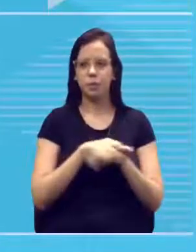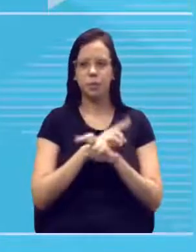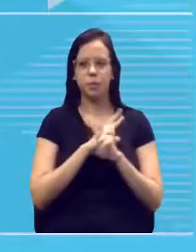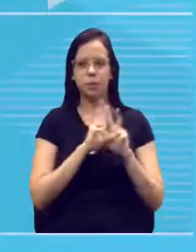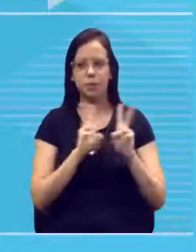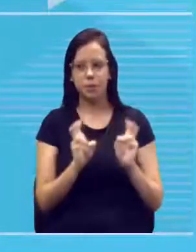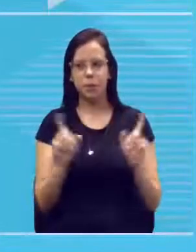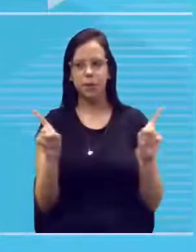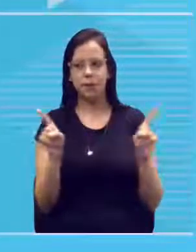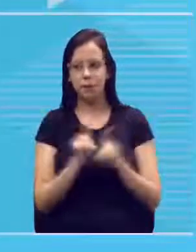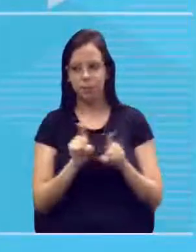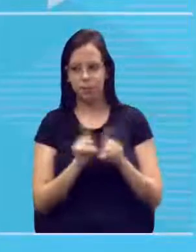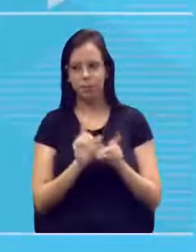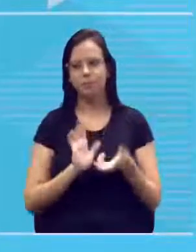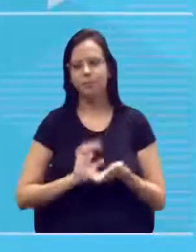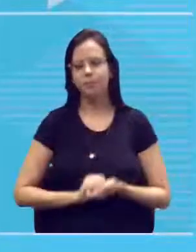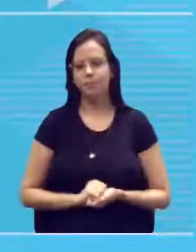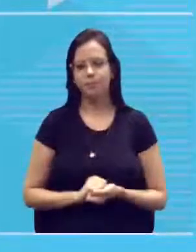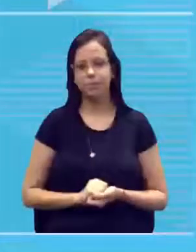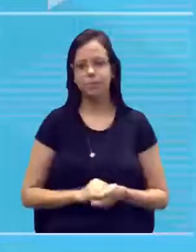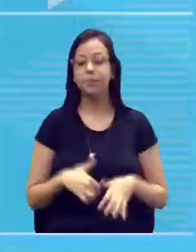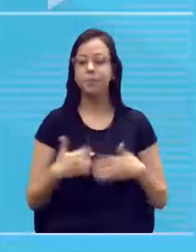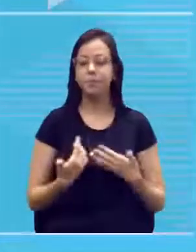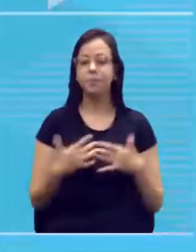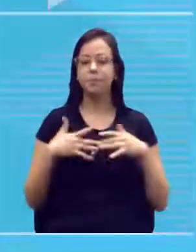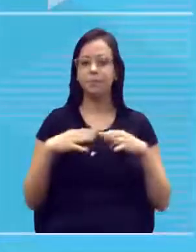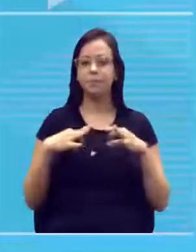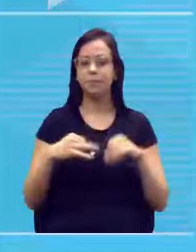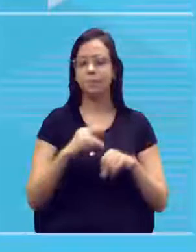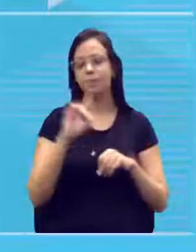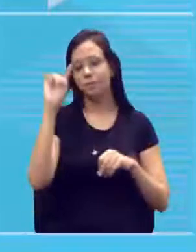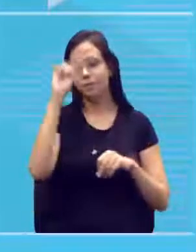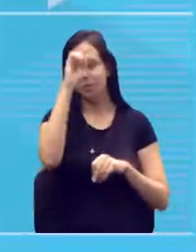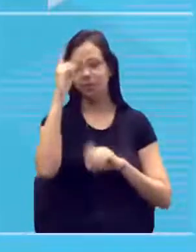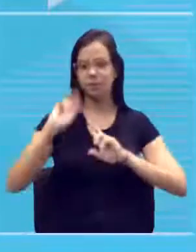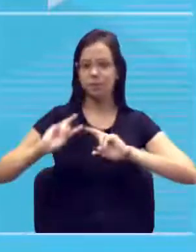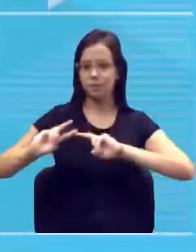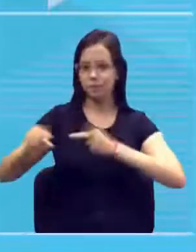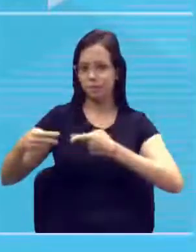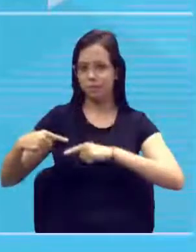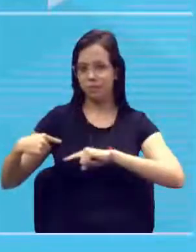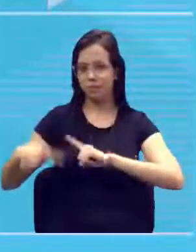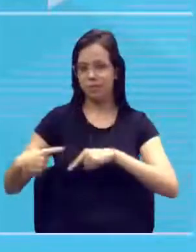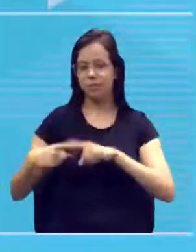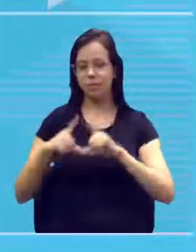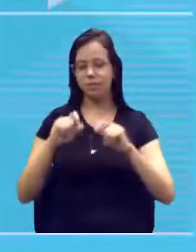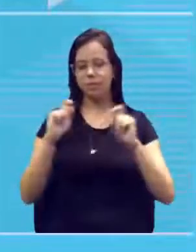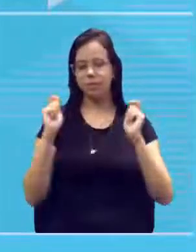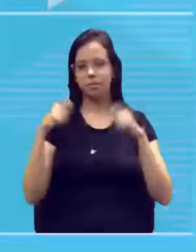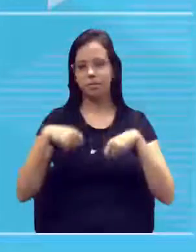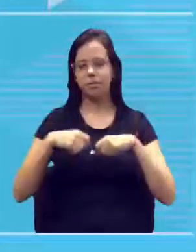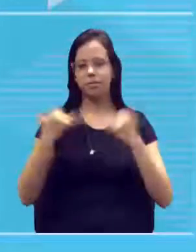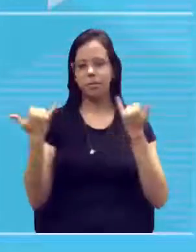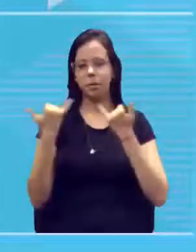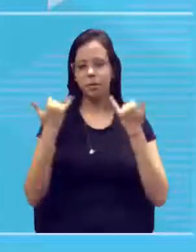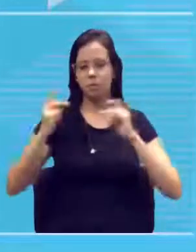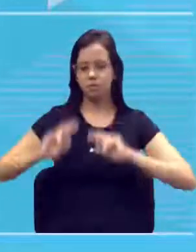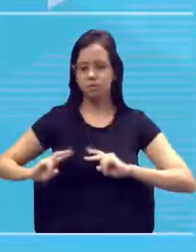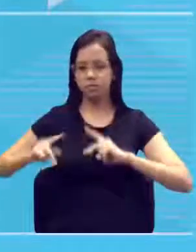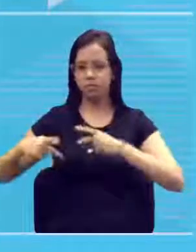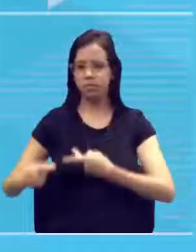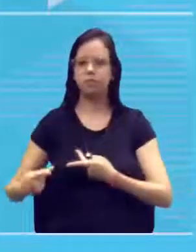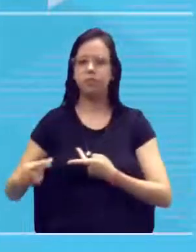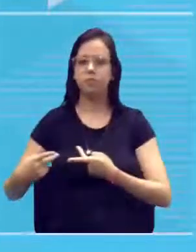Então, toda a ideia da hereditariedade tá marcada por isso. A capacidade de a gente passar a informação, tá? A informação